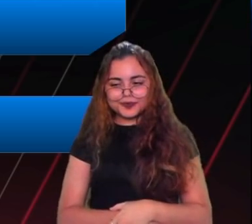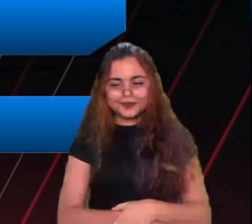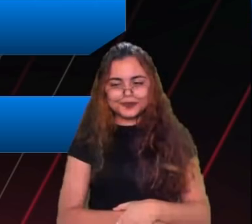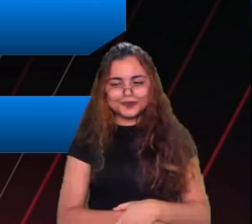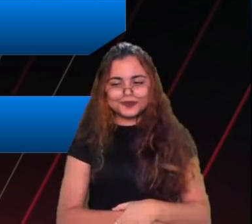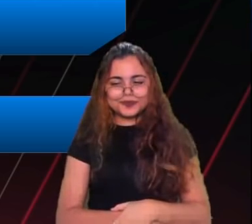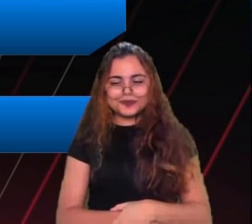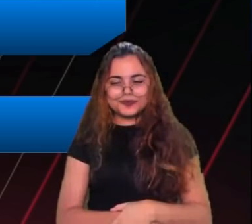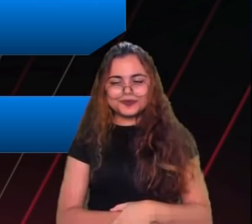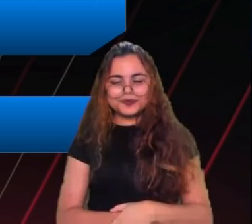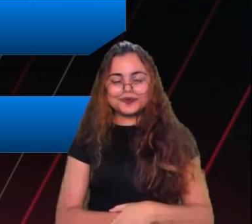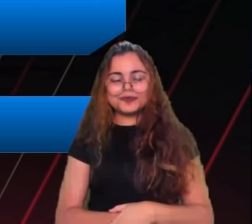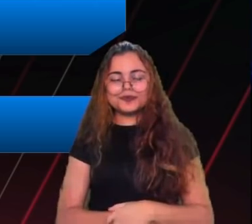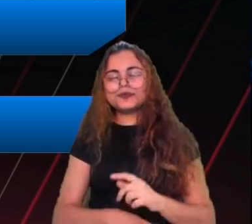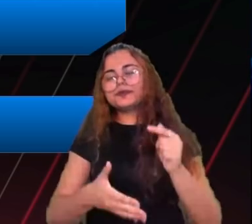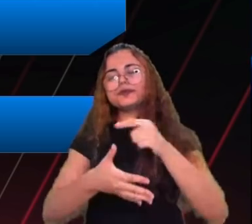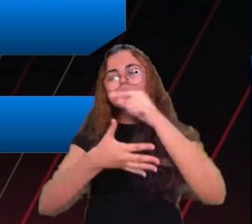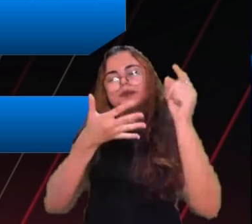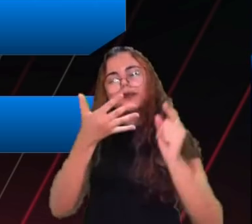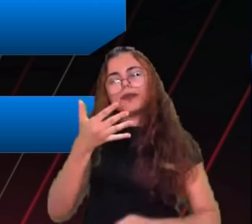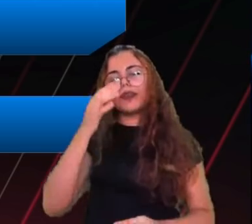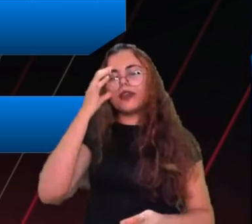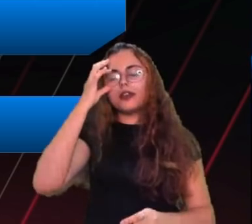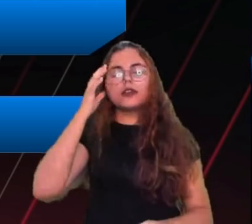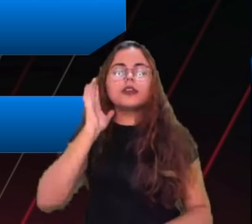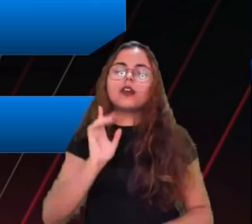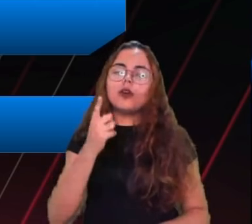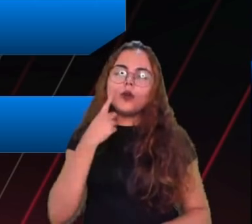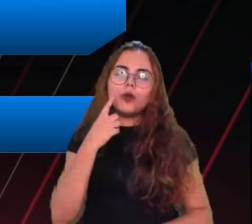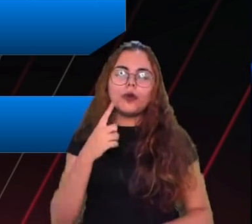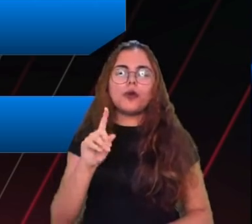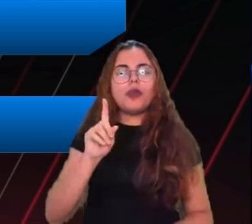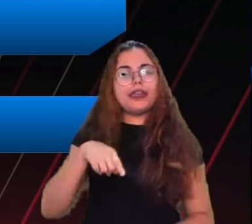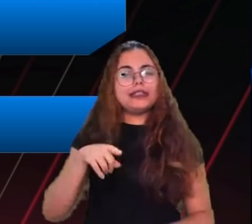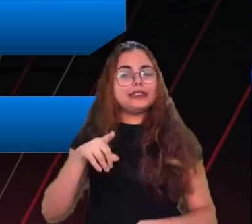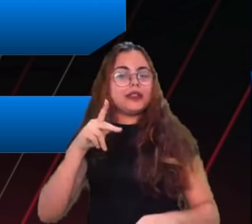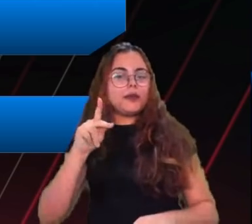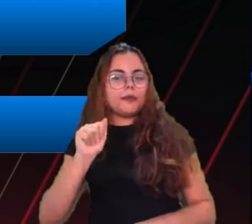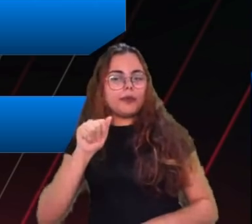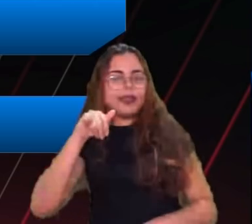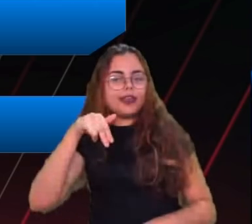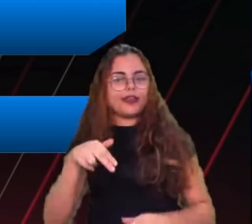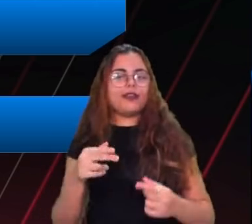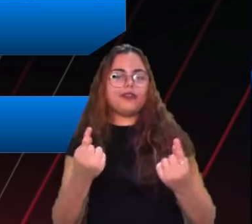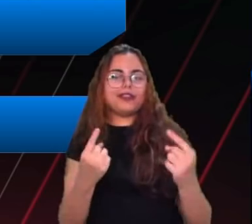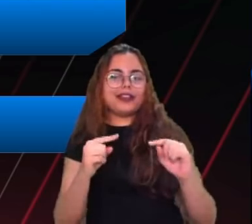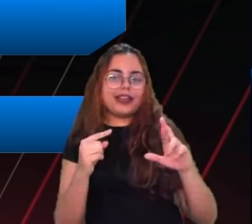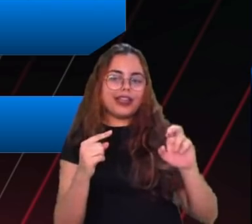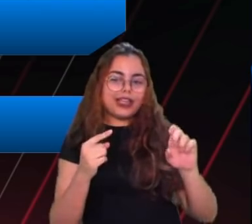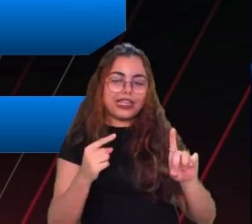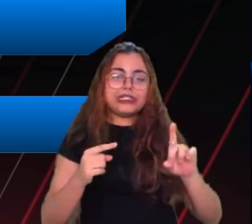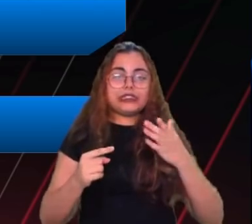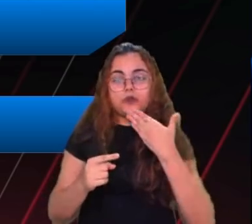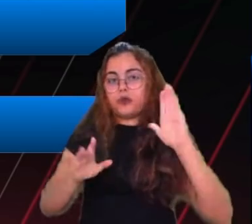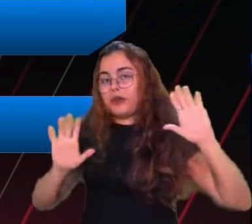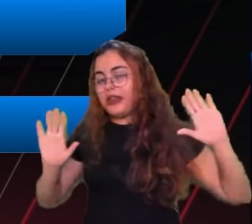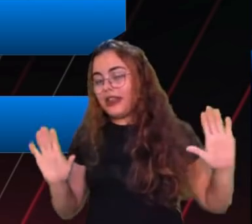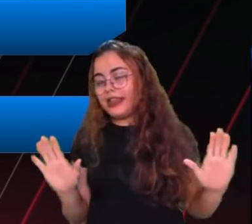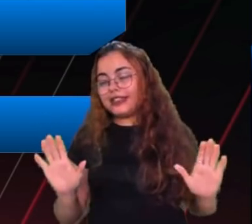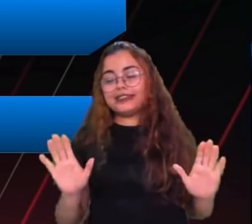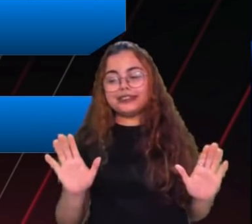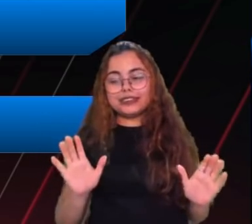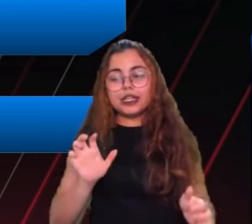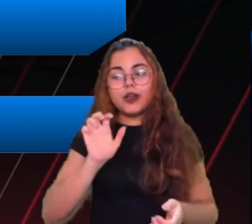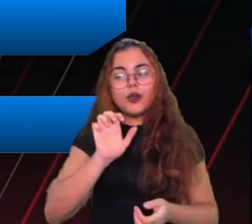Liberty Maylin, Maylin esse Penhead promete cara era o que o Carioca a gente tava falando do Carioca se a Pen quiser chegar nesse top